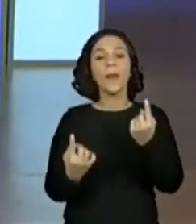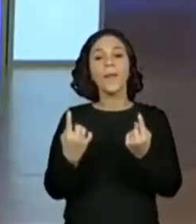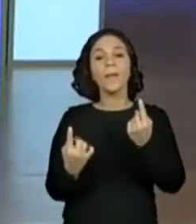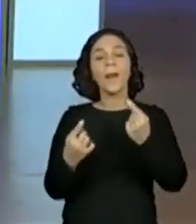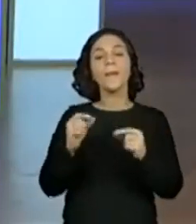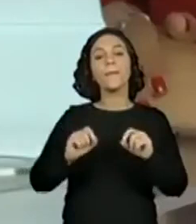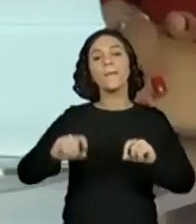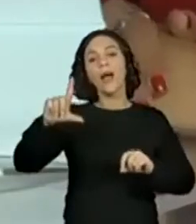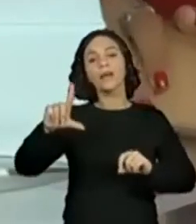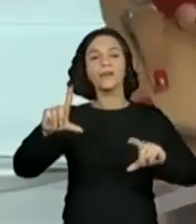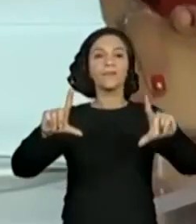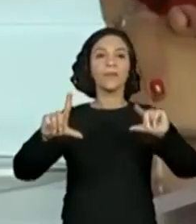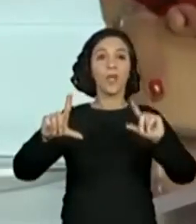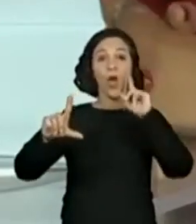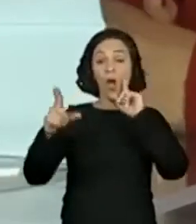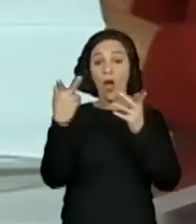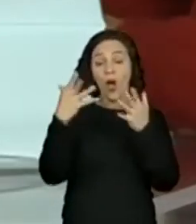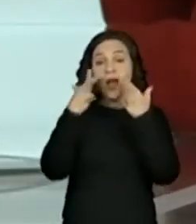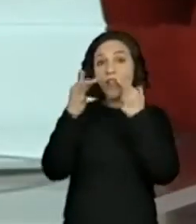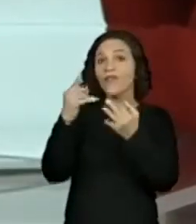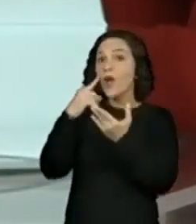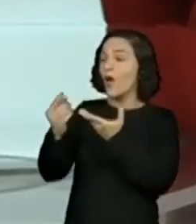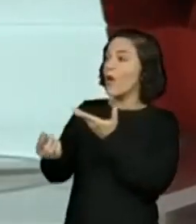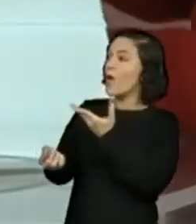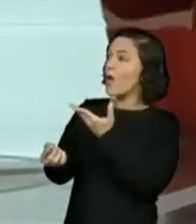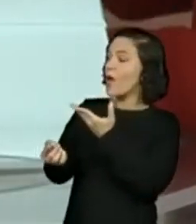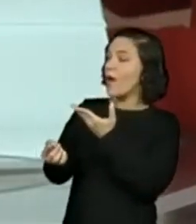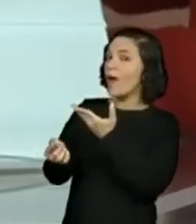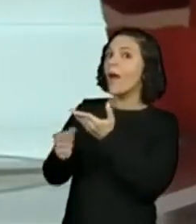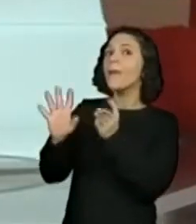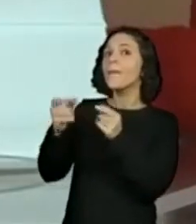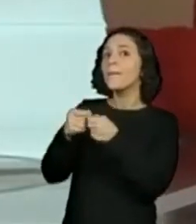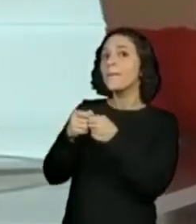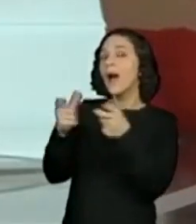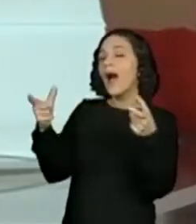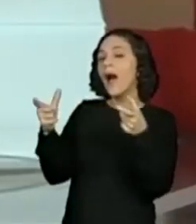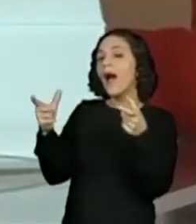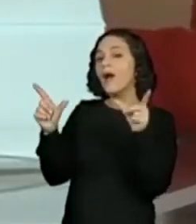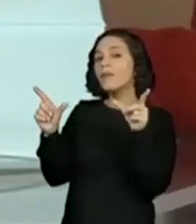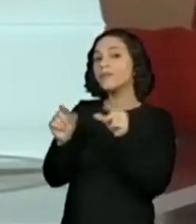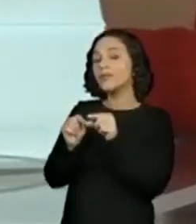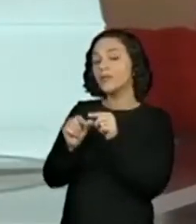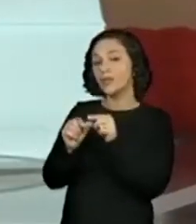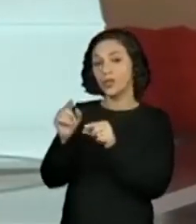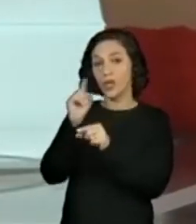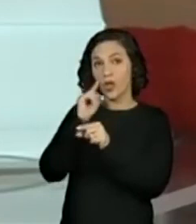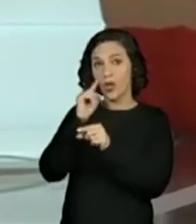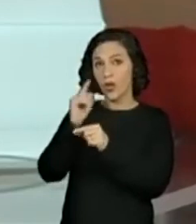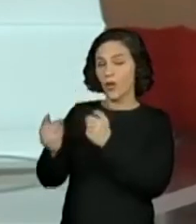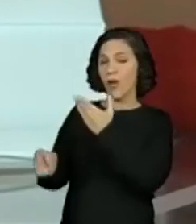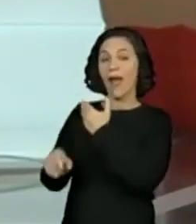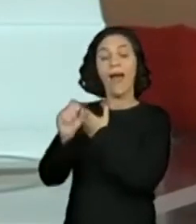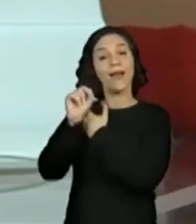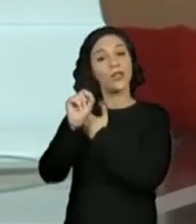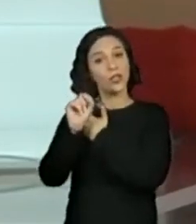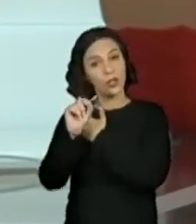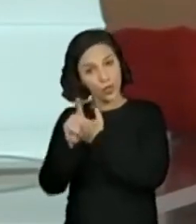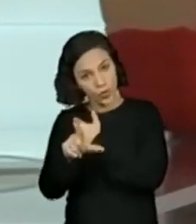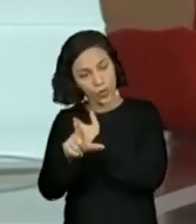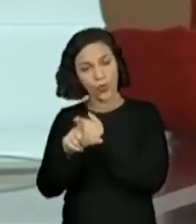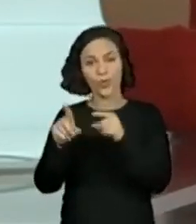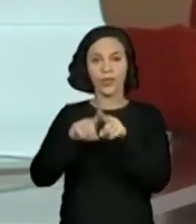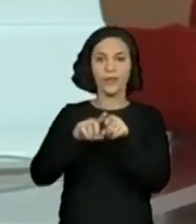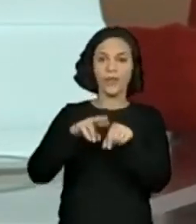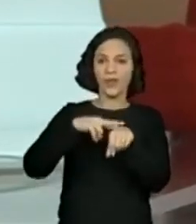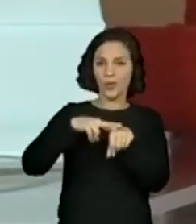quantidade. Olhando para a quantidade. As margaridas estão representadas pelas tampinhas azuis. e roxas.